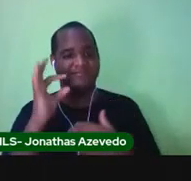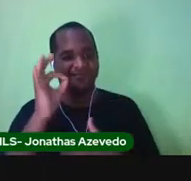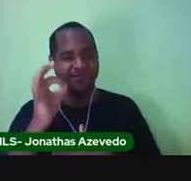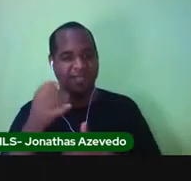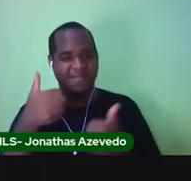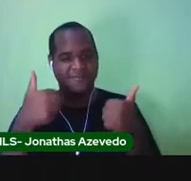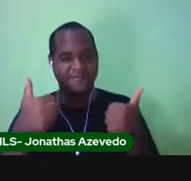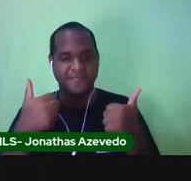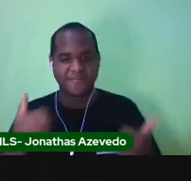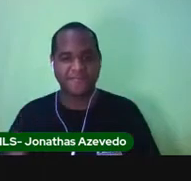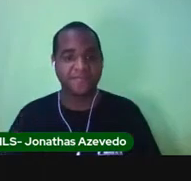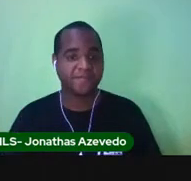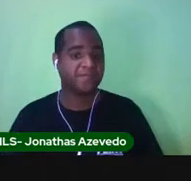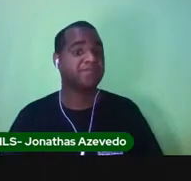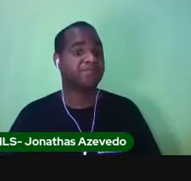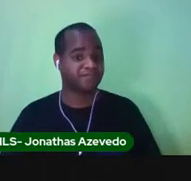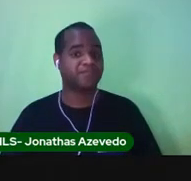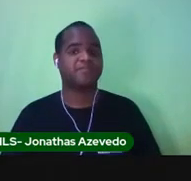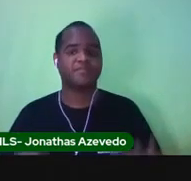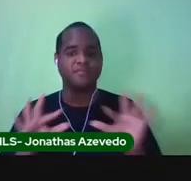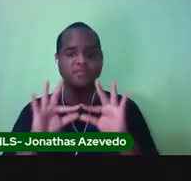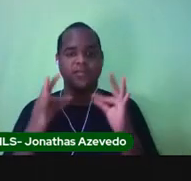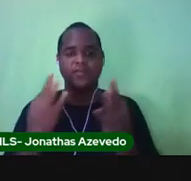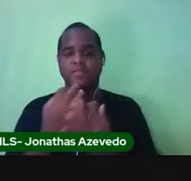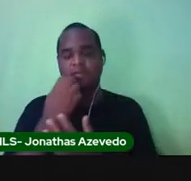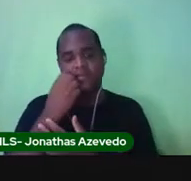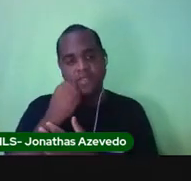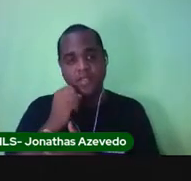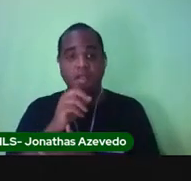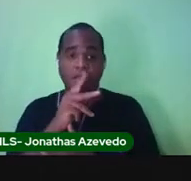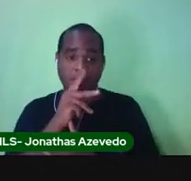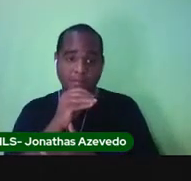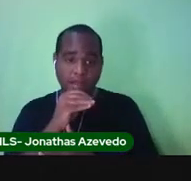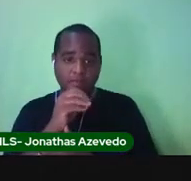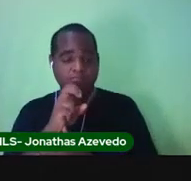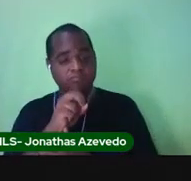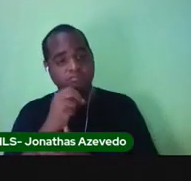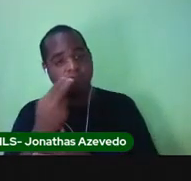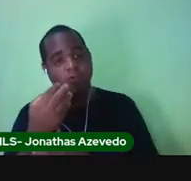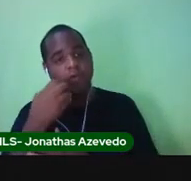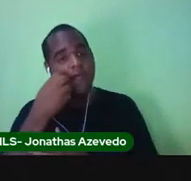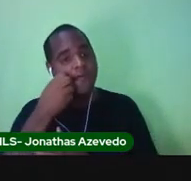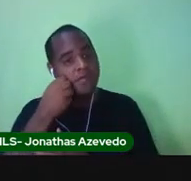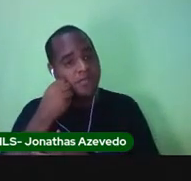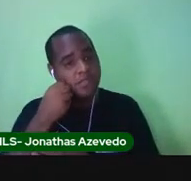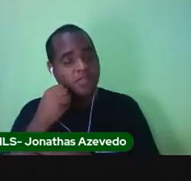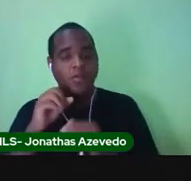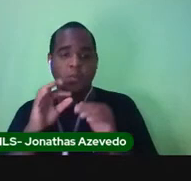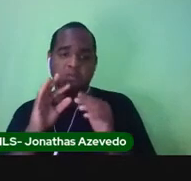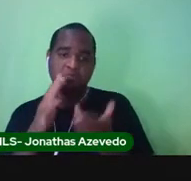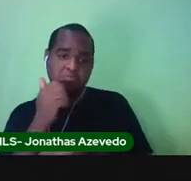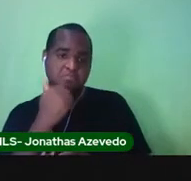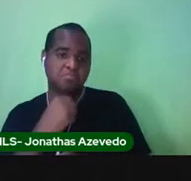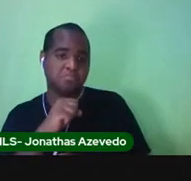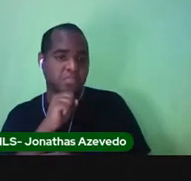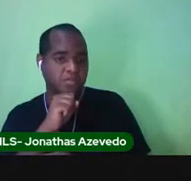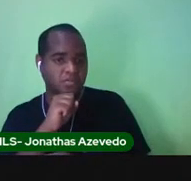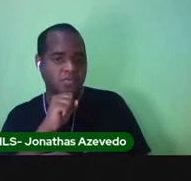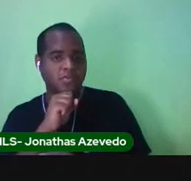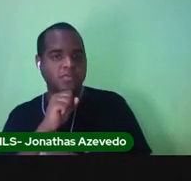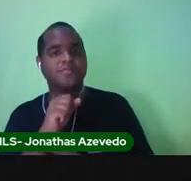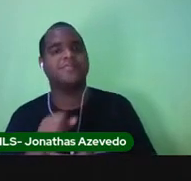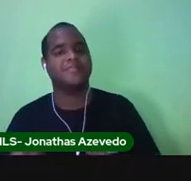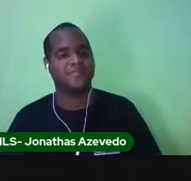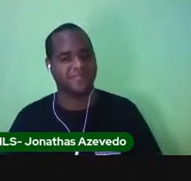Tem famílias adotadas só por pais. E tem famílias feitas só por mães.